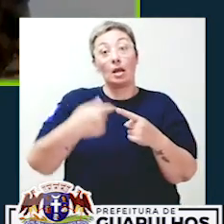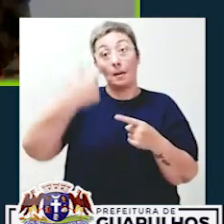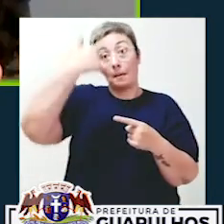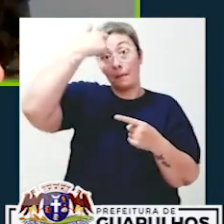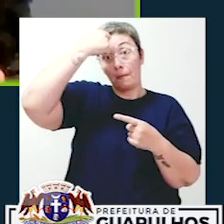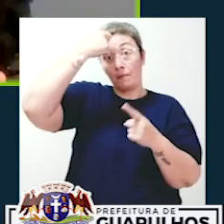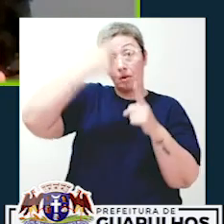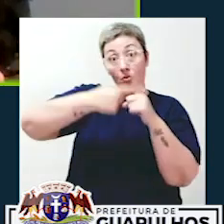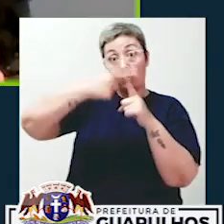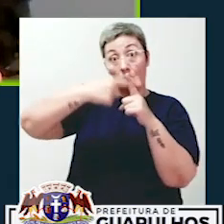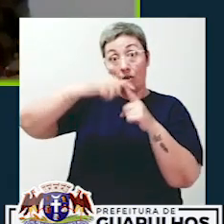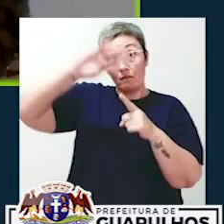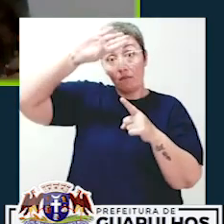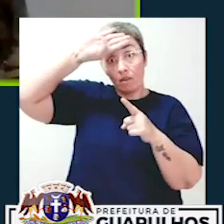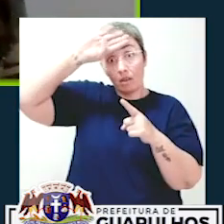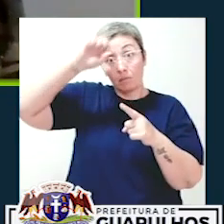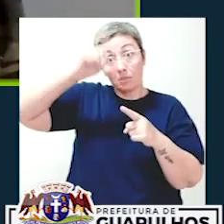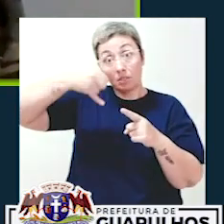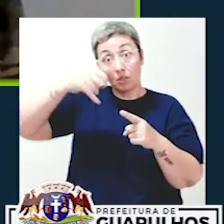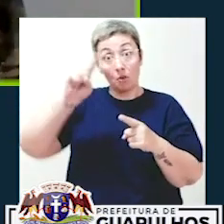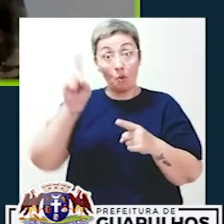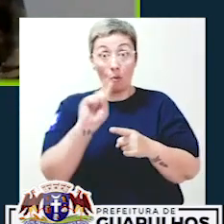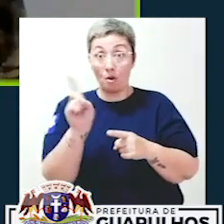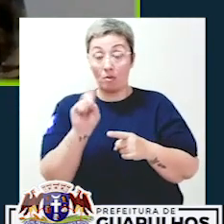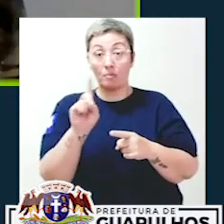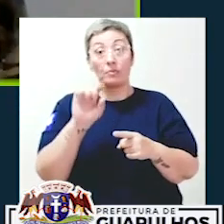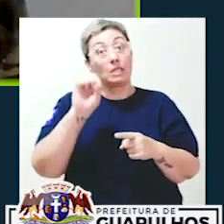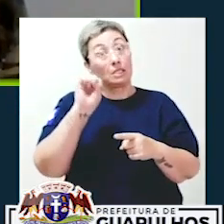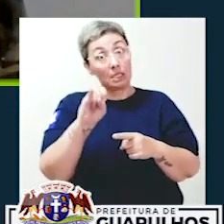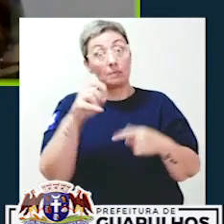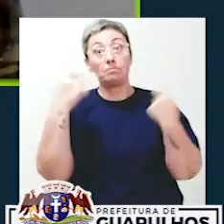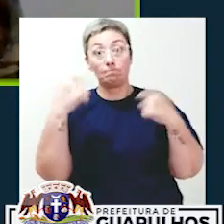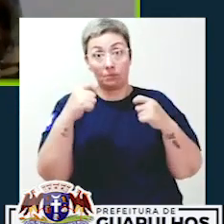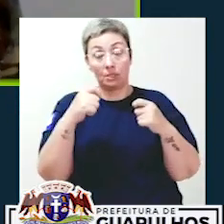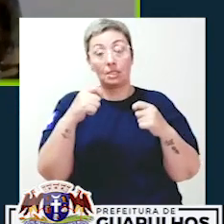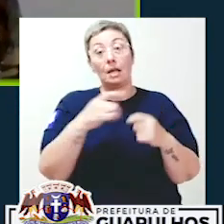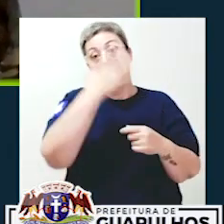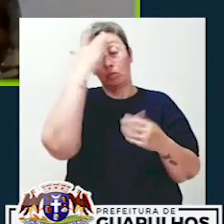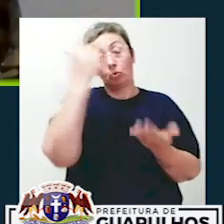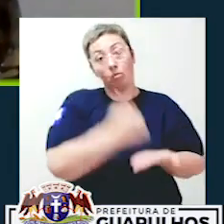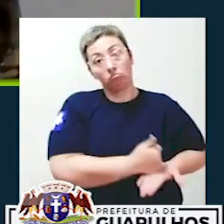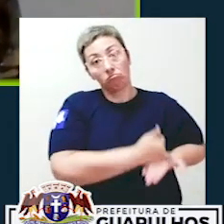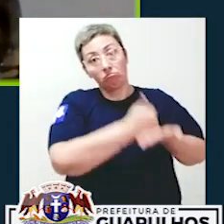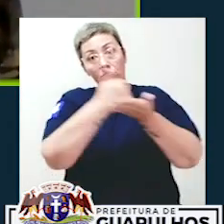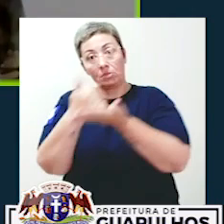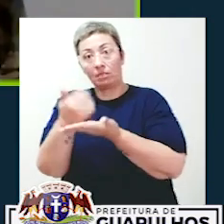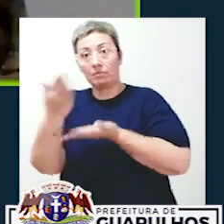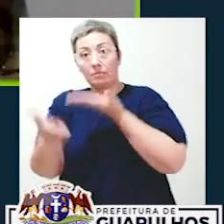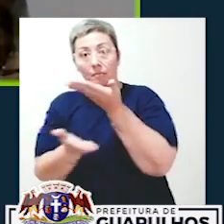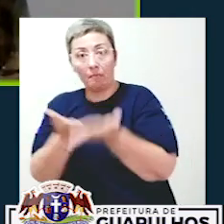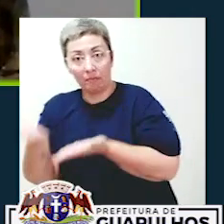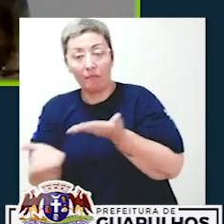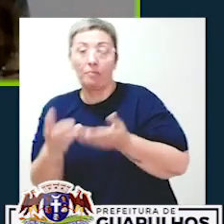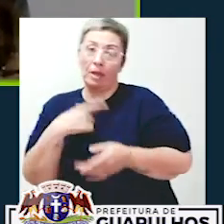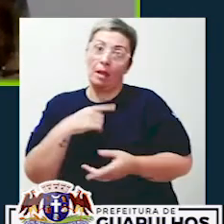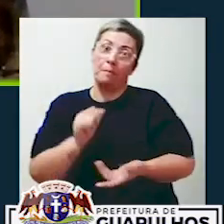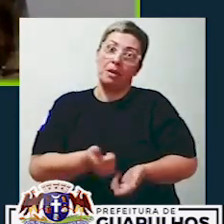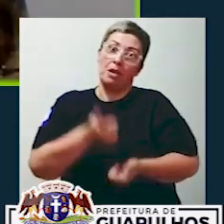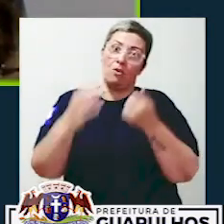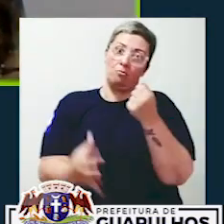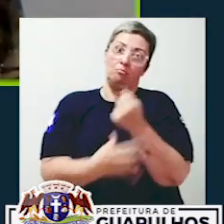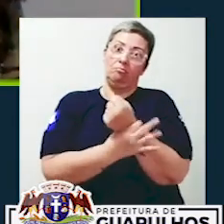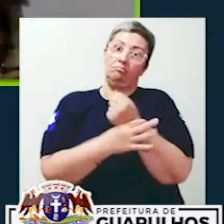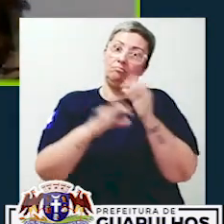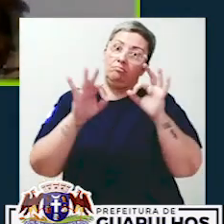com a medição da temperatura corporal. E aí, havendo necessidade, as pessoas serão encaminhadas para o tratamento. Muito